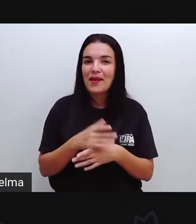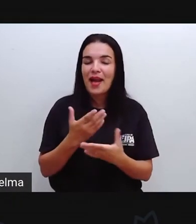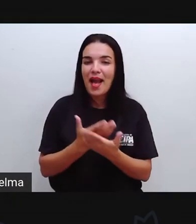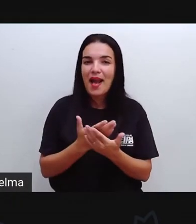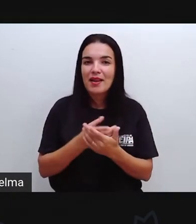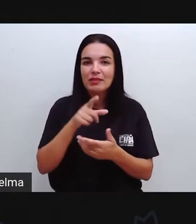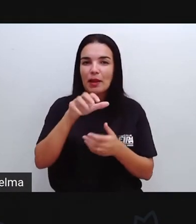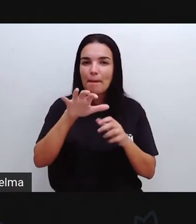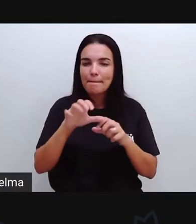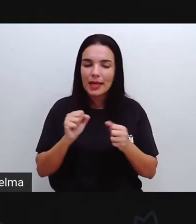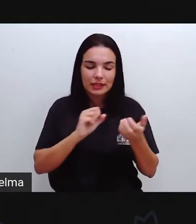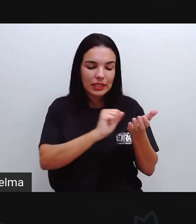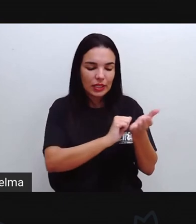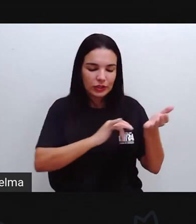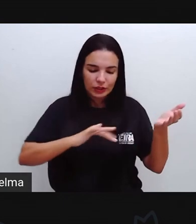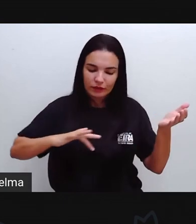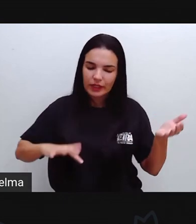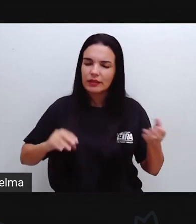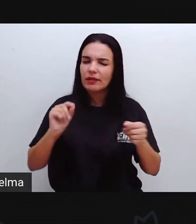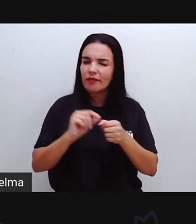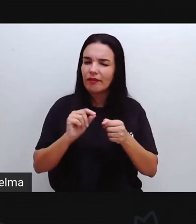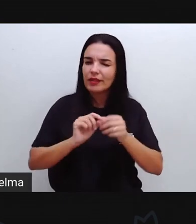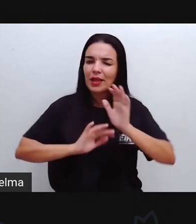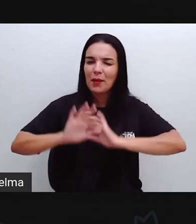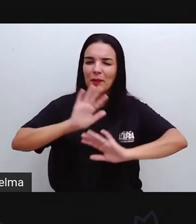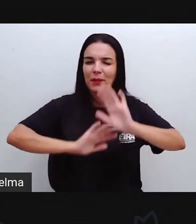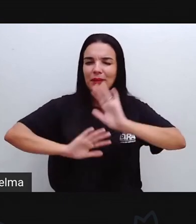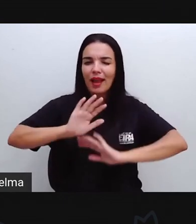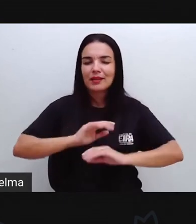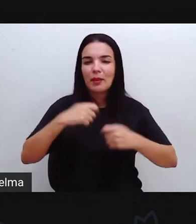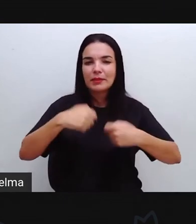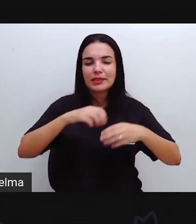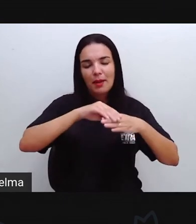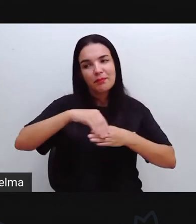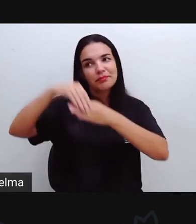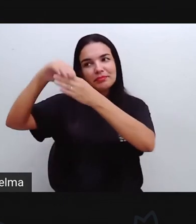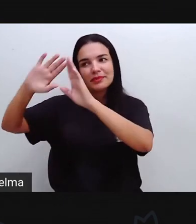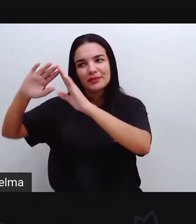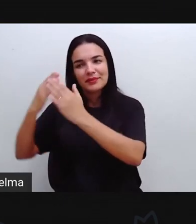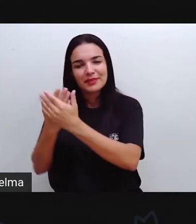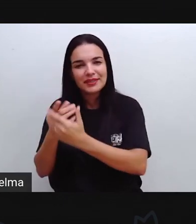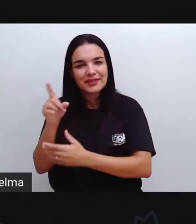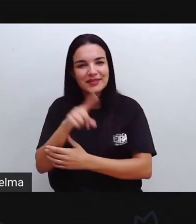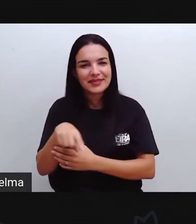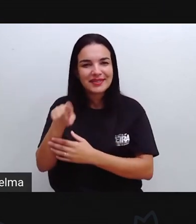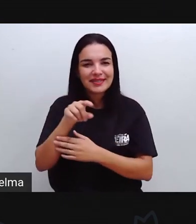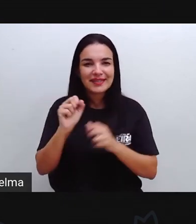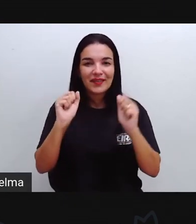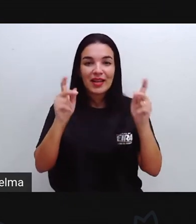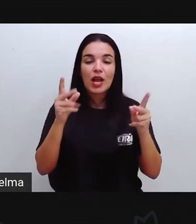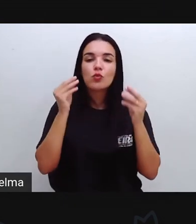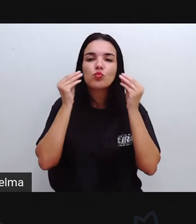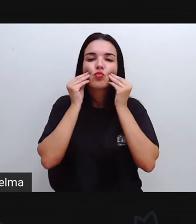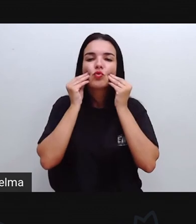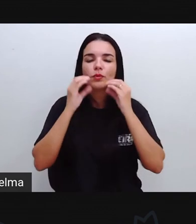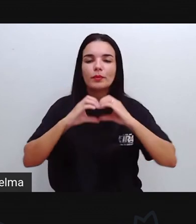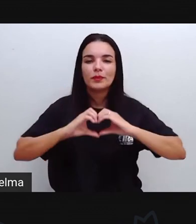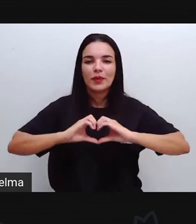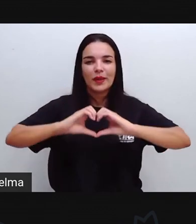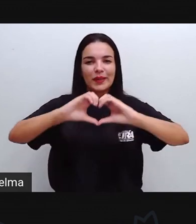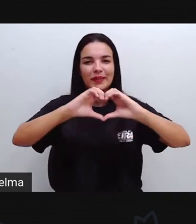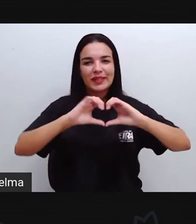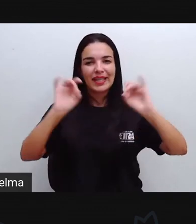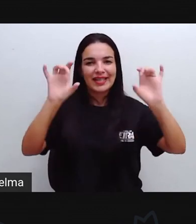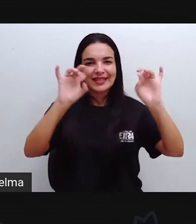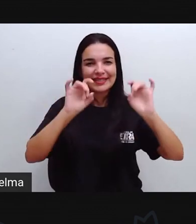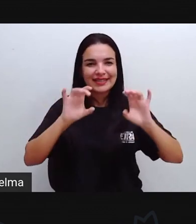percurso pedagógico, realiza a atividade com muito cuidado, com muito capricho que deverão ser devolvidas às escolas de vocês, certo? Beijo no coração de